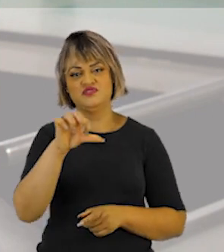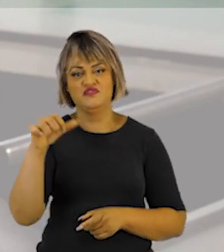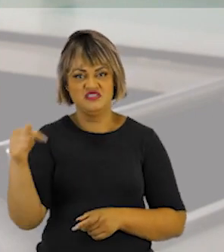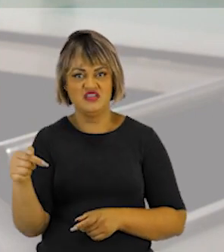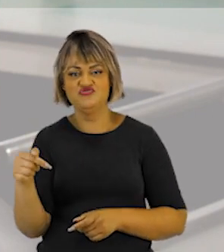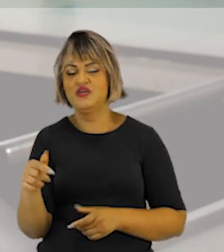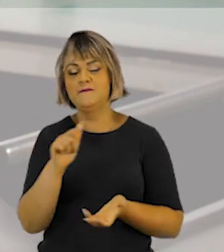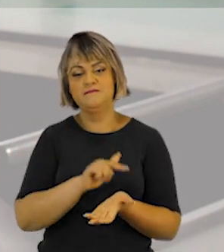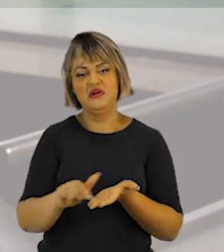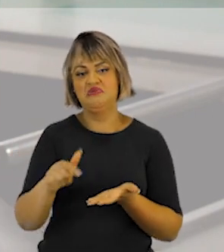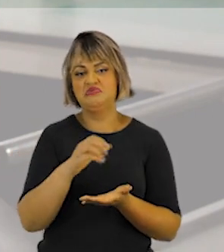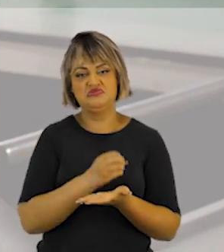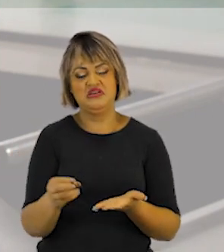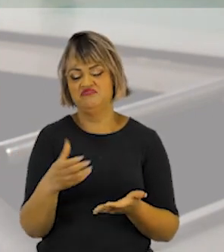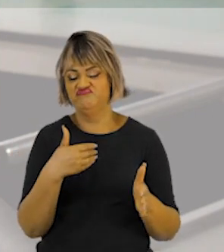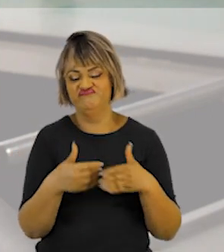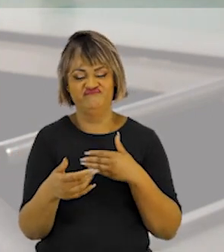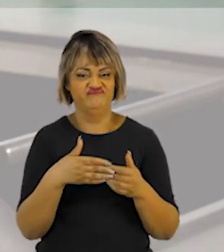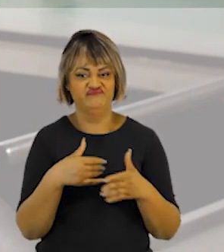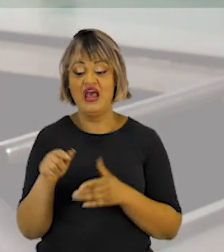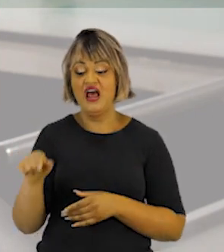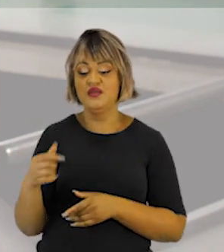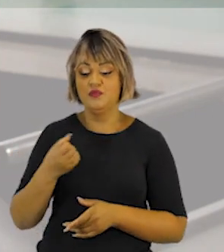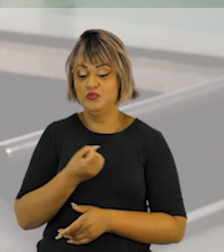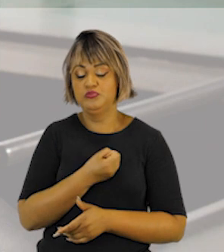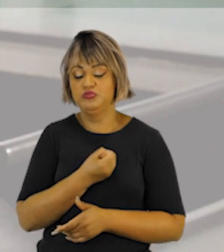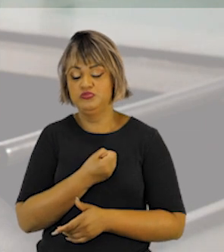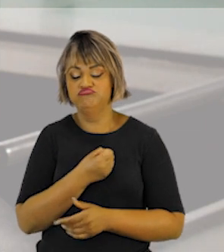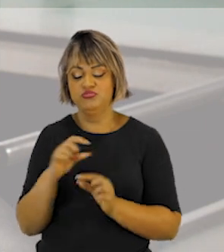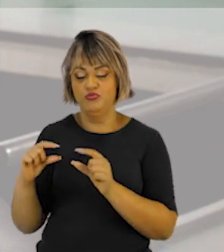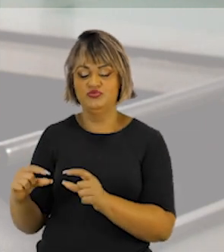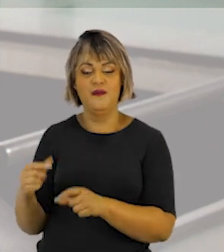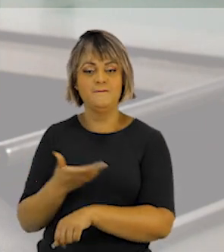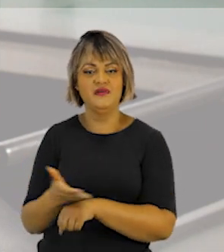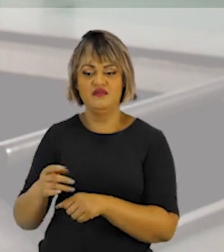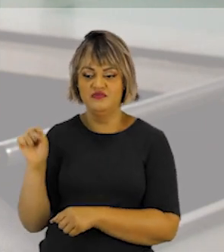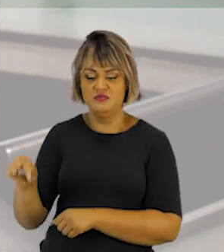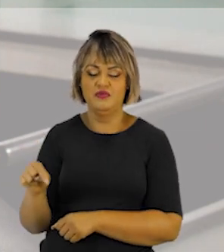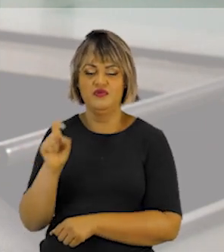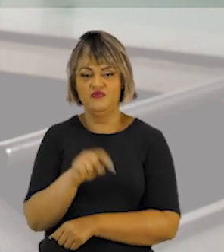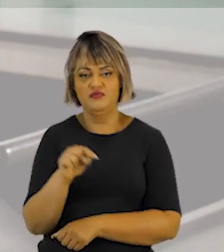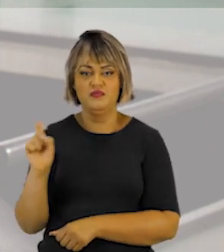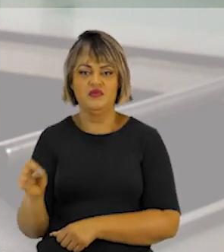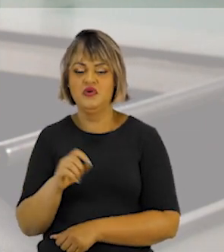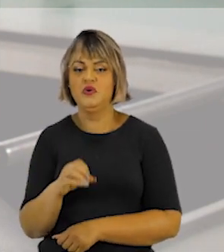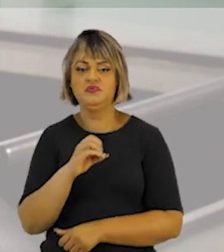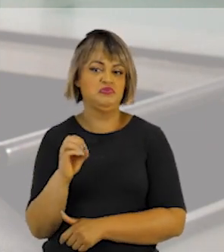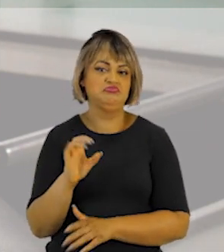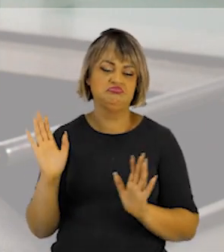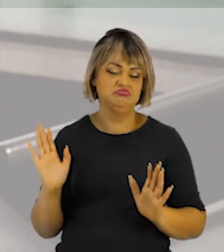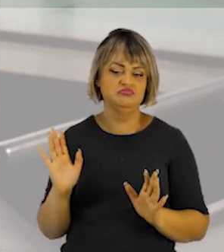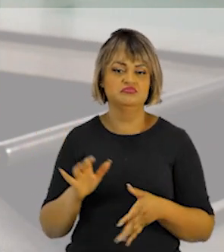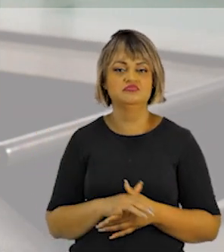não tem diferença nenhuma. É apenas uma questão de tradição. Tem um botão branco, confirma, o voto nulo você digita um número que não existe